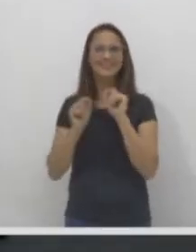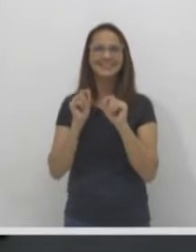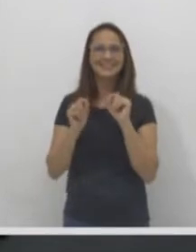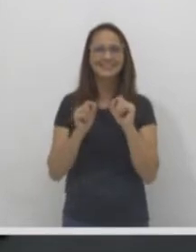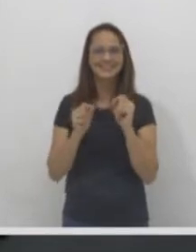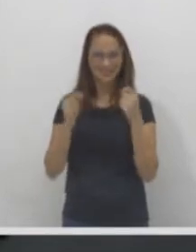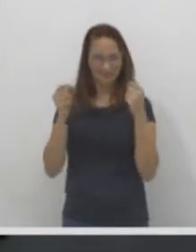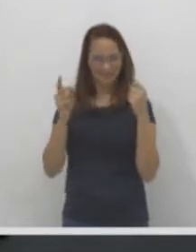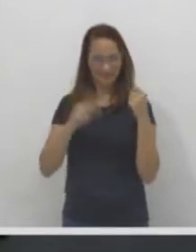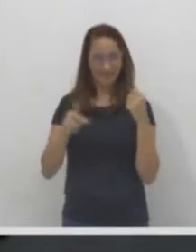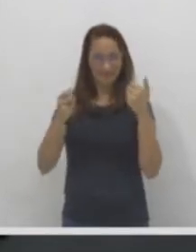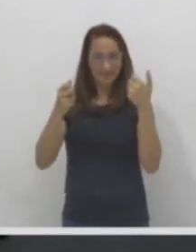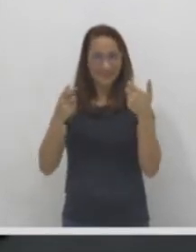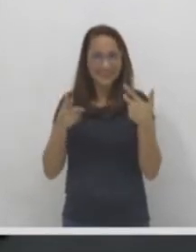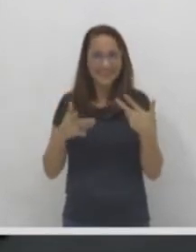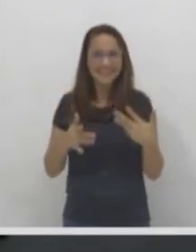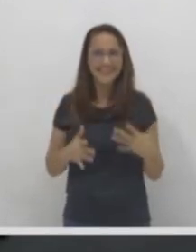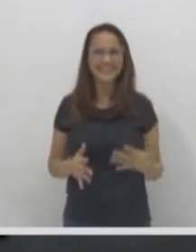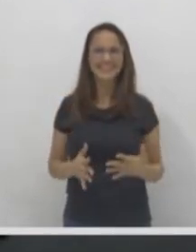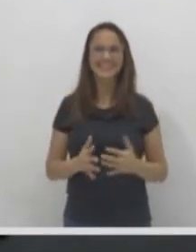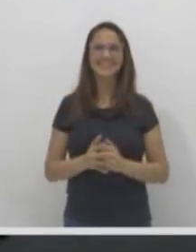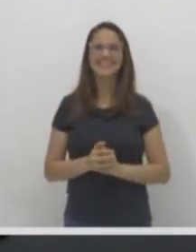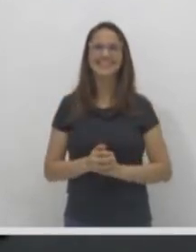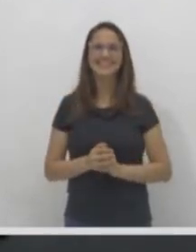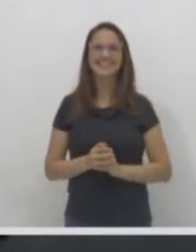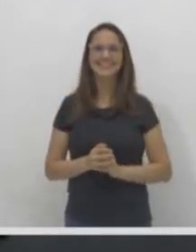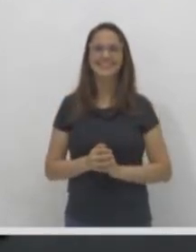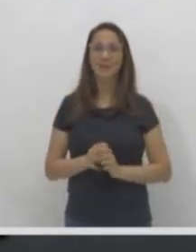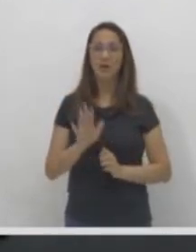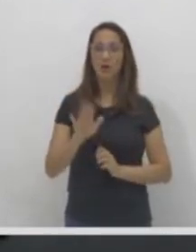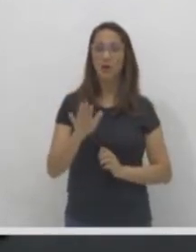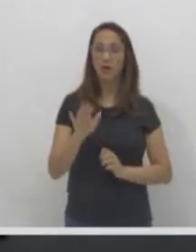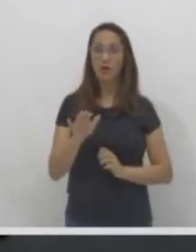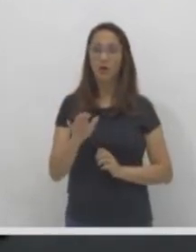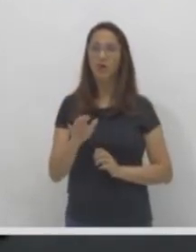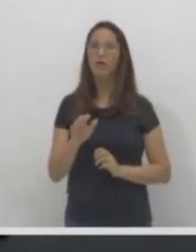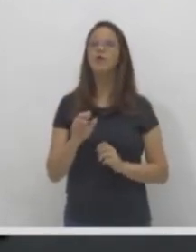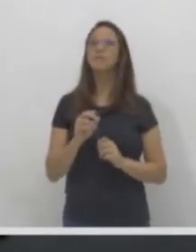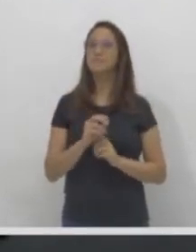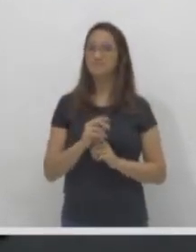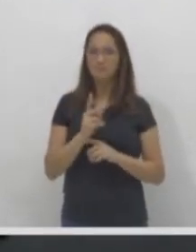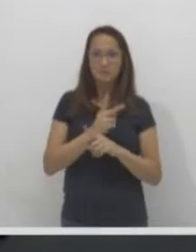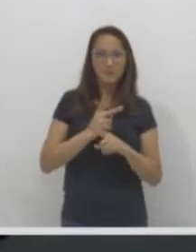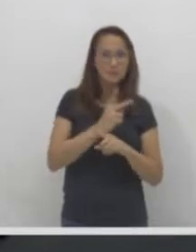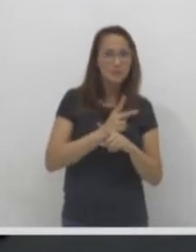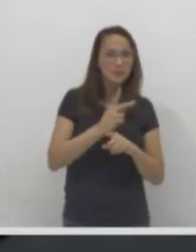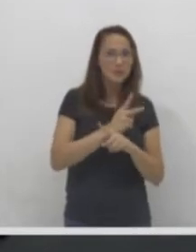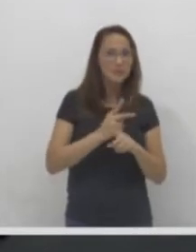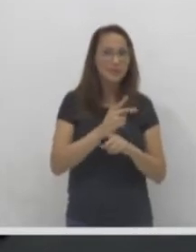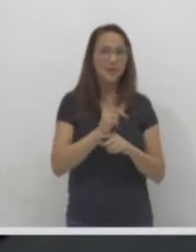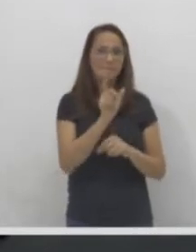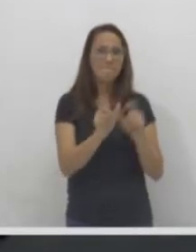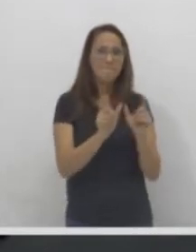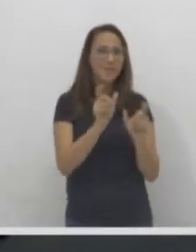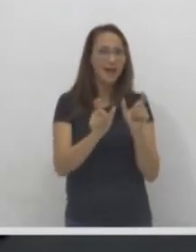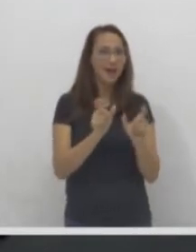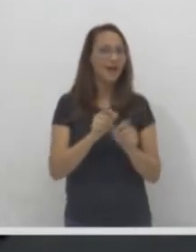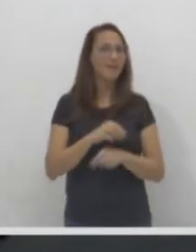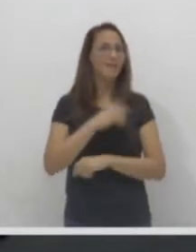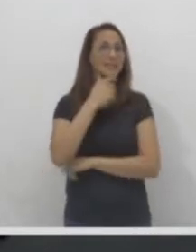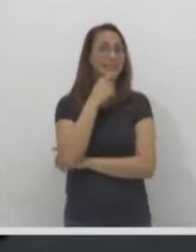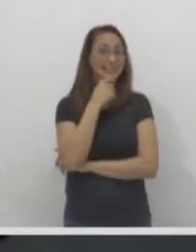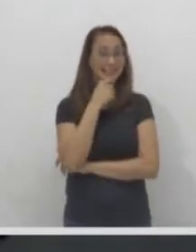Vem aqui comigo que eu quero falar com vocês. Olha só, gente. Caça a palavra. Esse foi o primeiro joguinho que eu trouxe para a gente brincar aqui e aprender, tá?